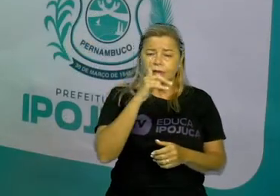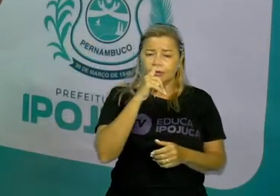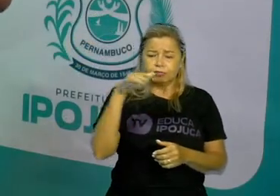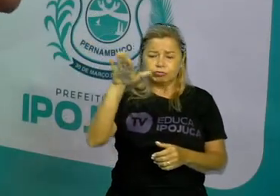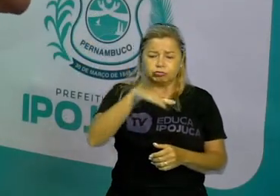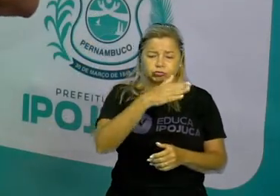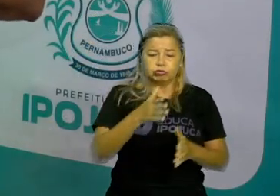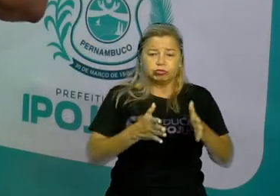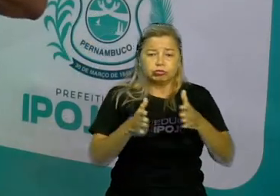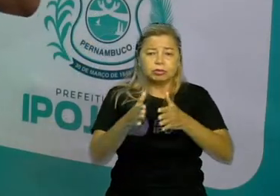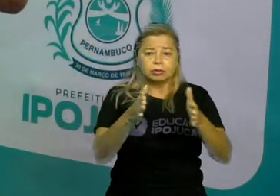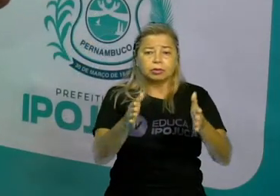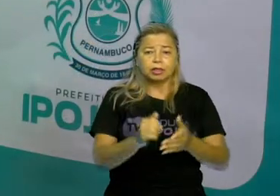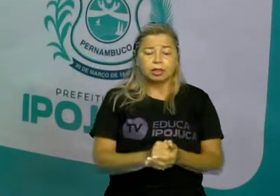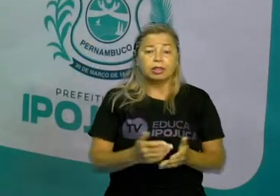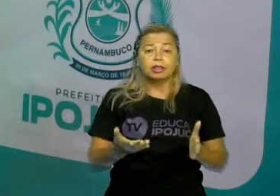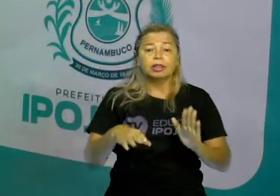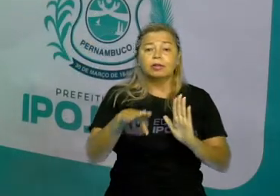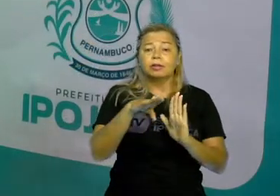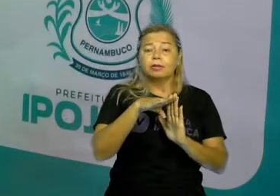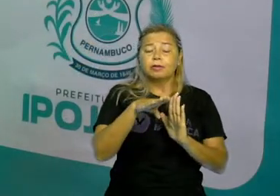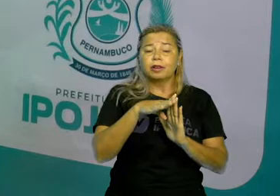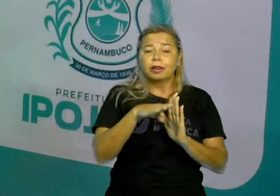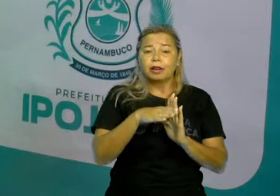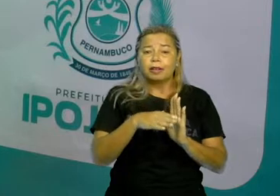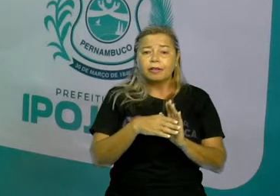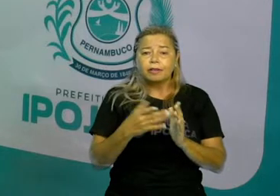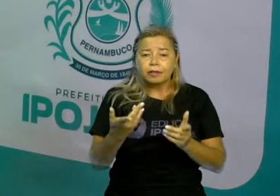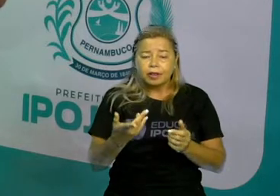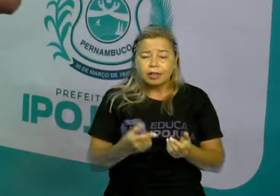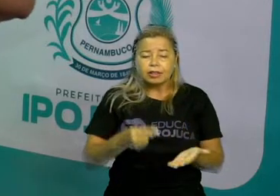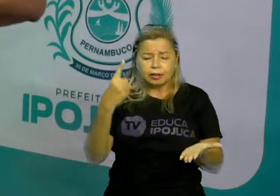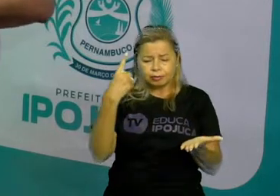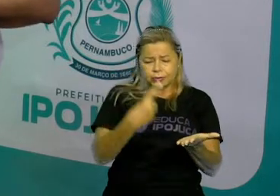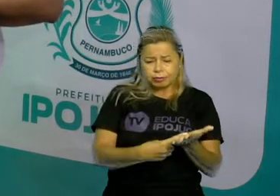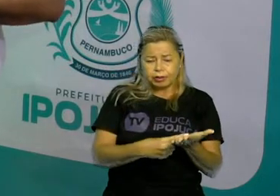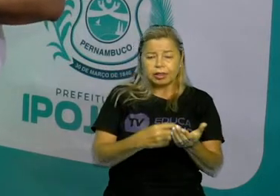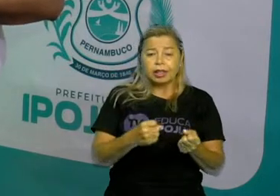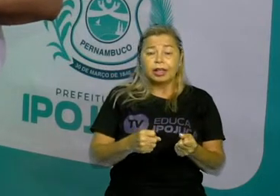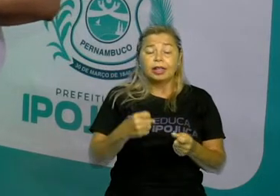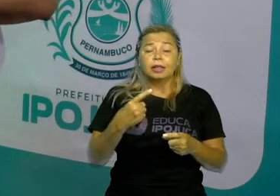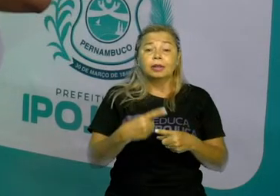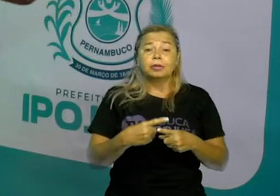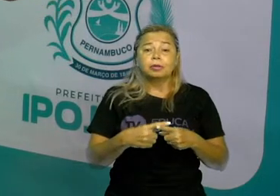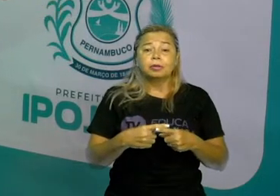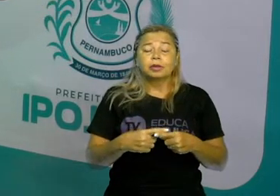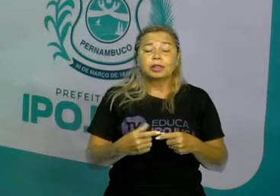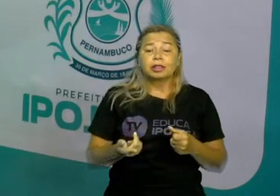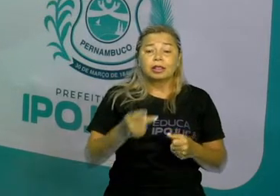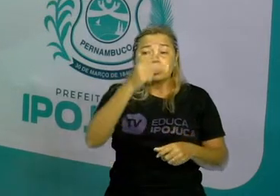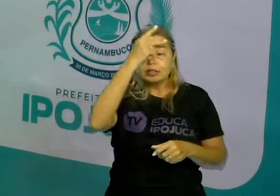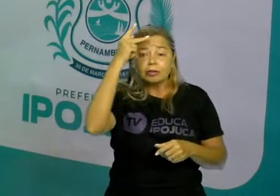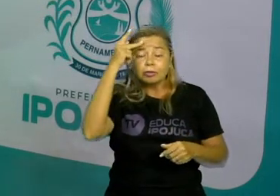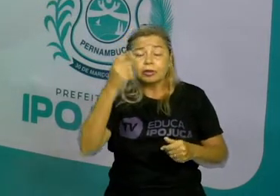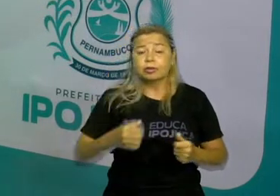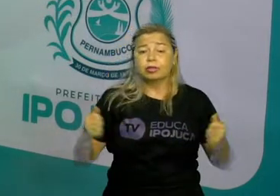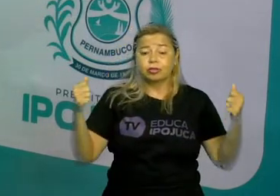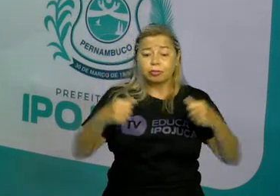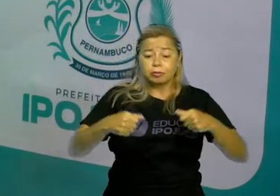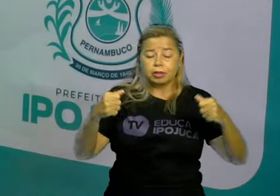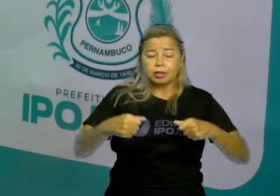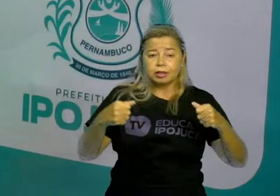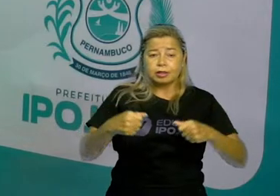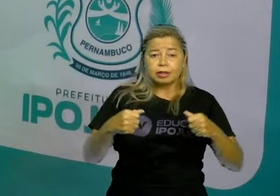marcada basicamente pela busca de mercado de produtos manufaturados, da exploração de